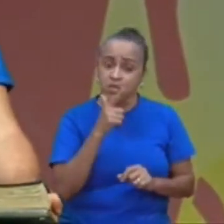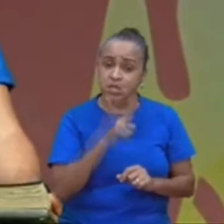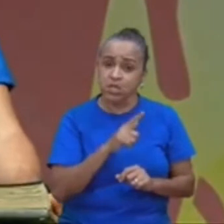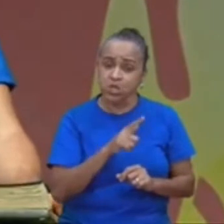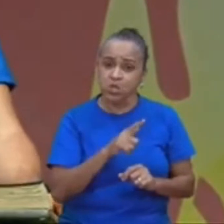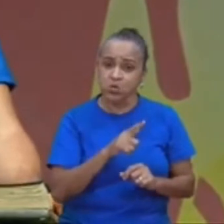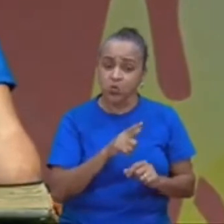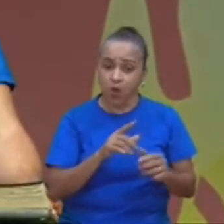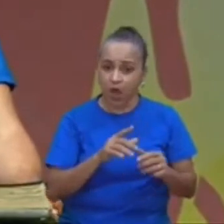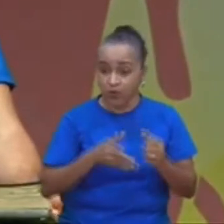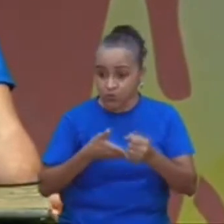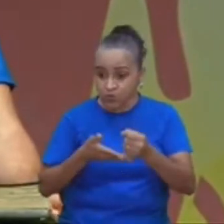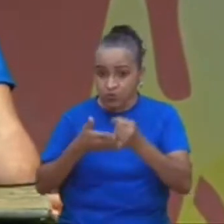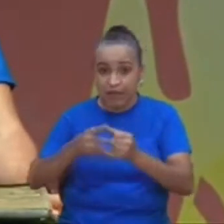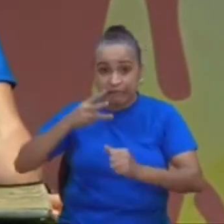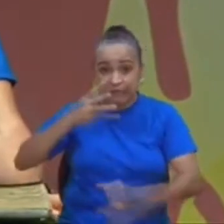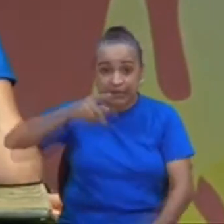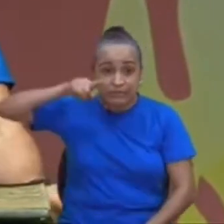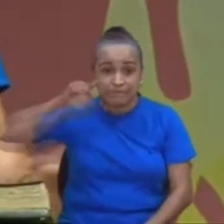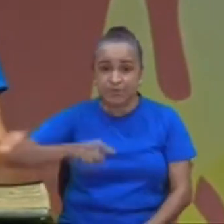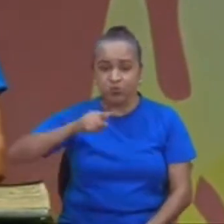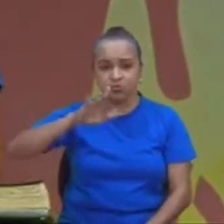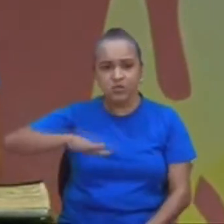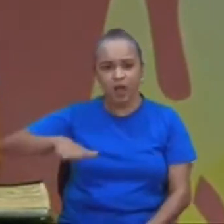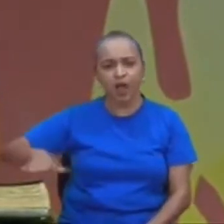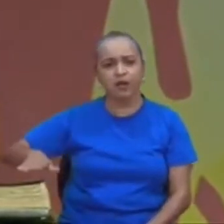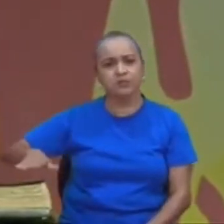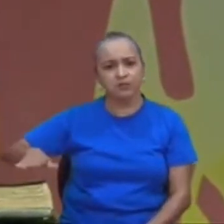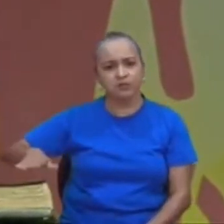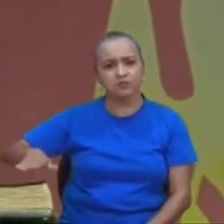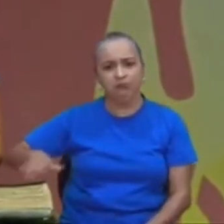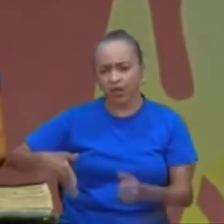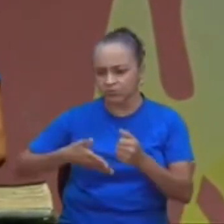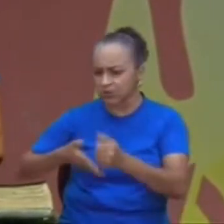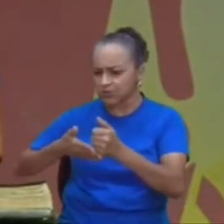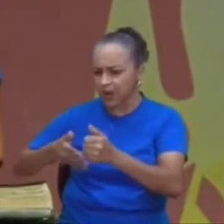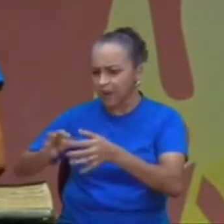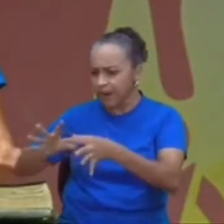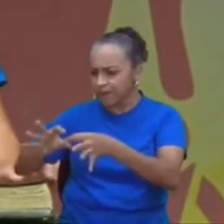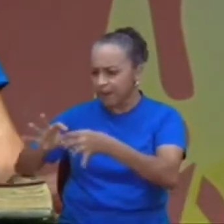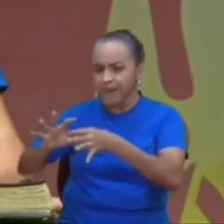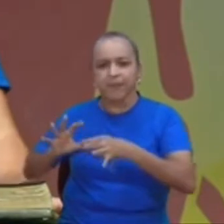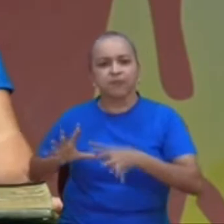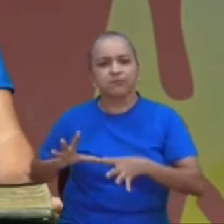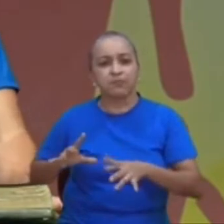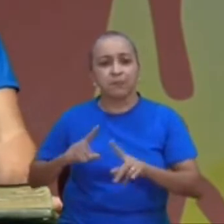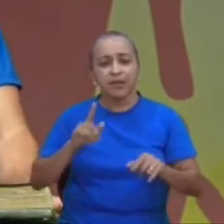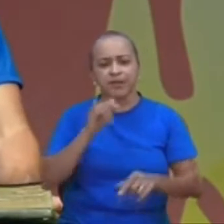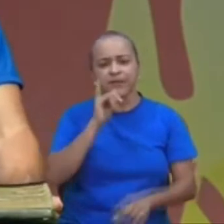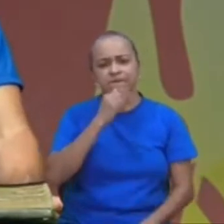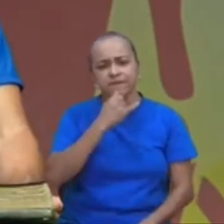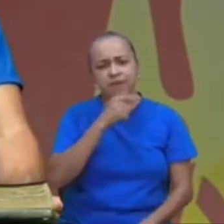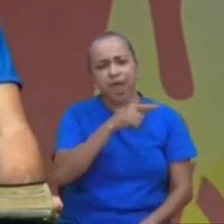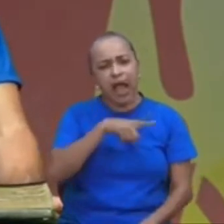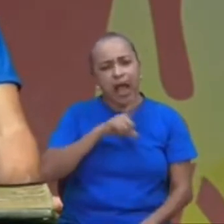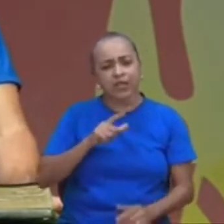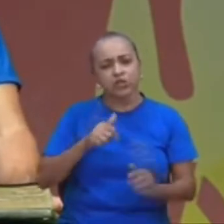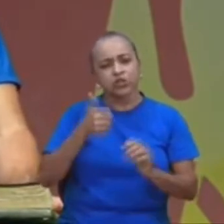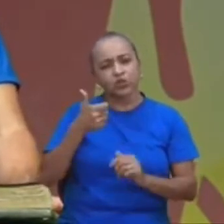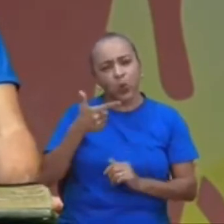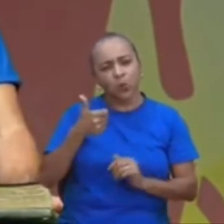de 3 mil crianças. Infelizmente, antes dos 12 anos, ele foi